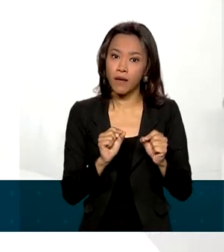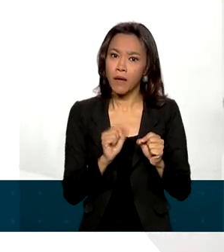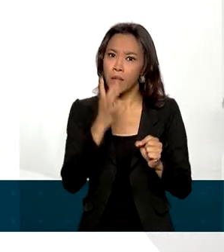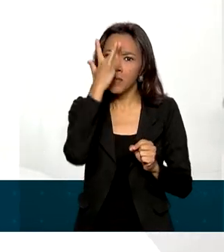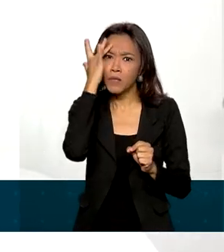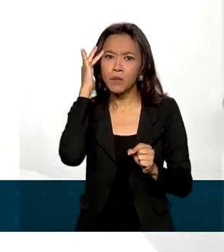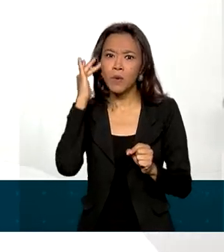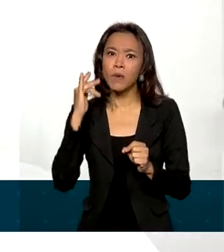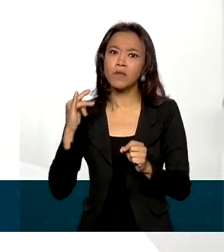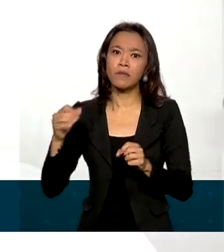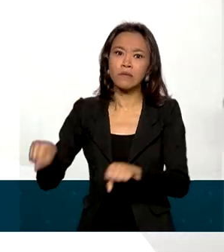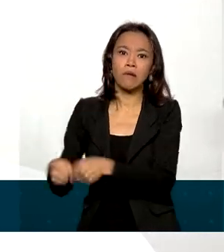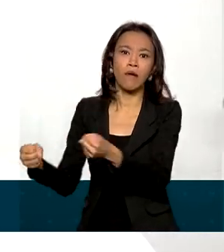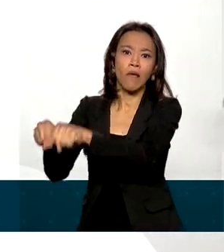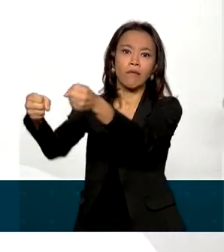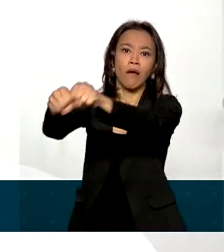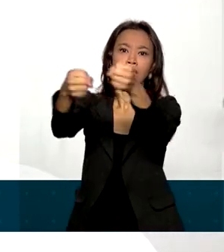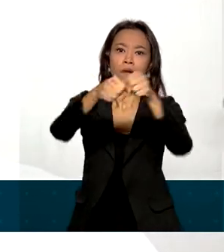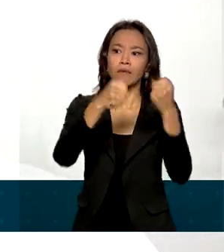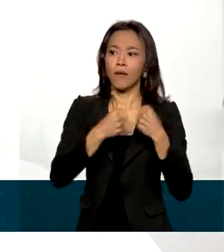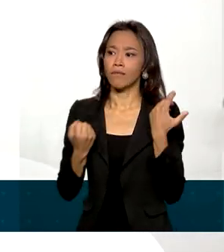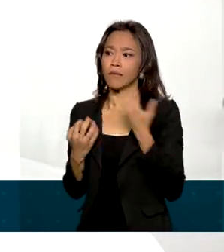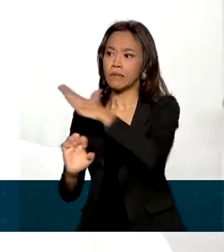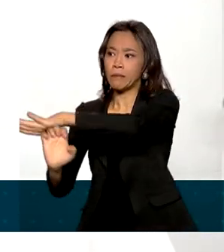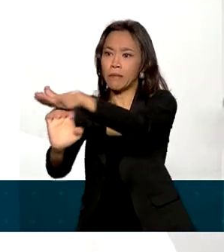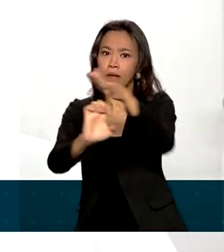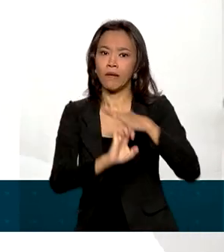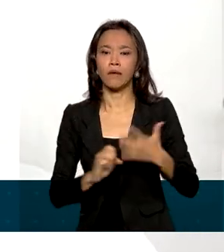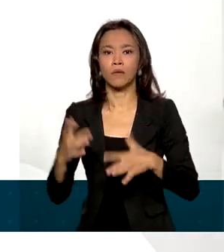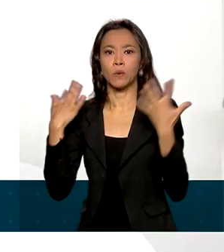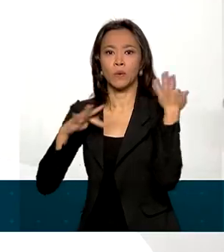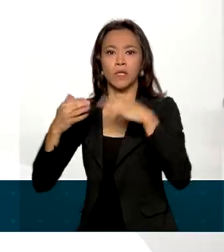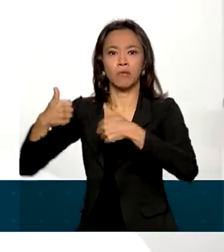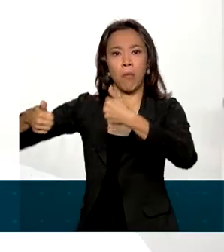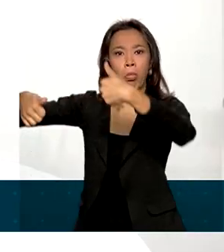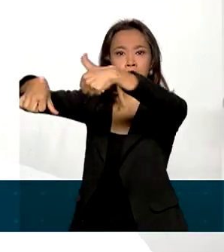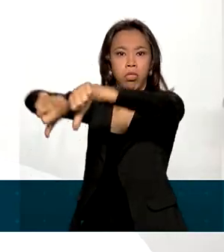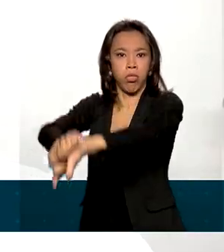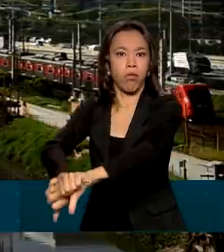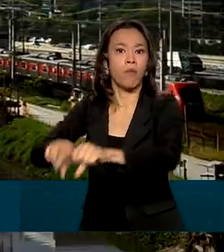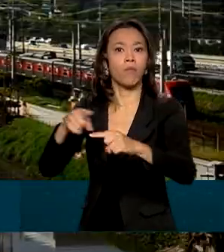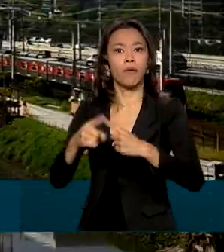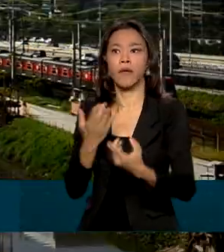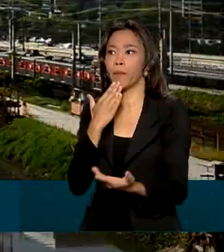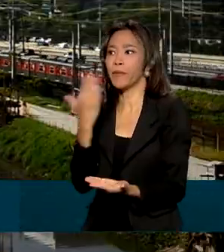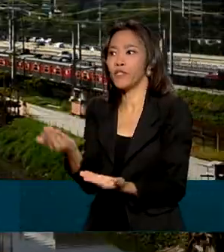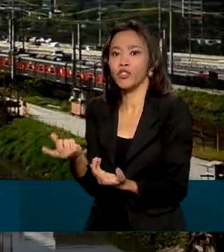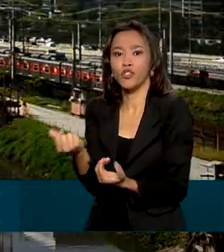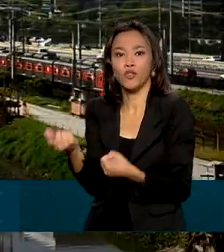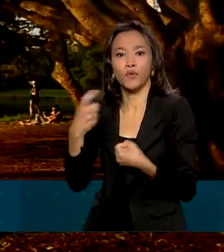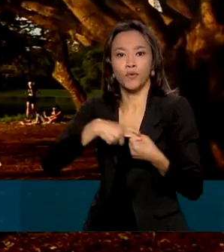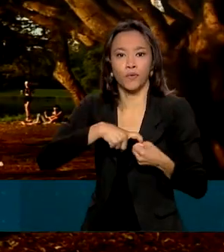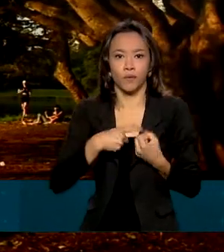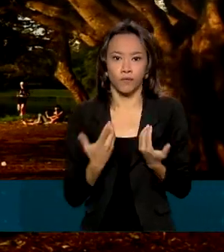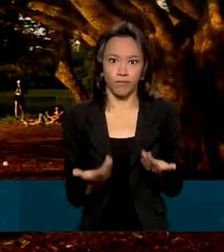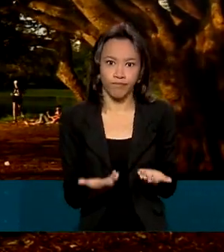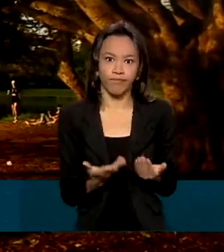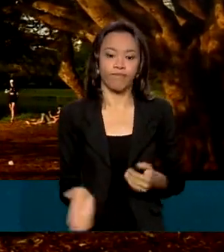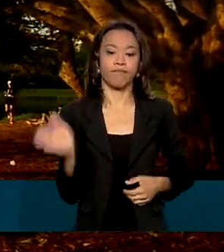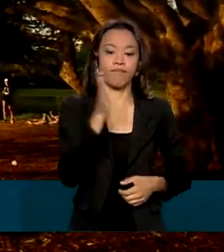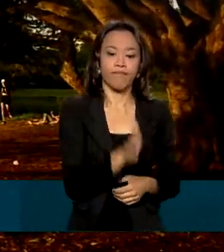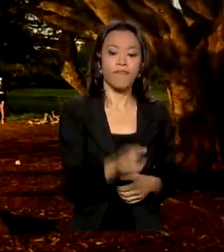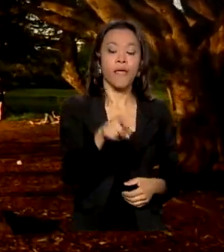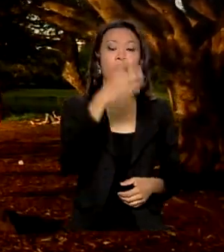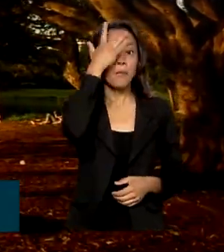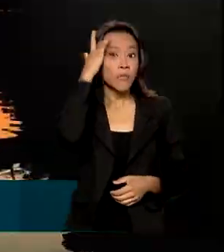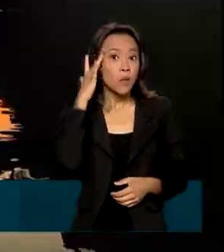saindo do mercado, ou seja, a atividade econômica já não seria viável, muitos iriam à falência. O consumidor que pretende utilizar